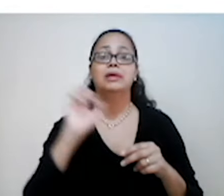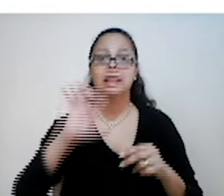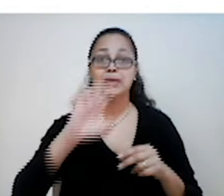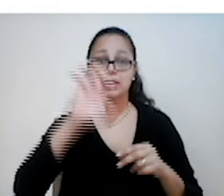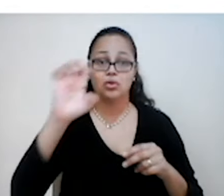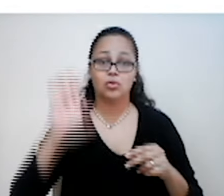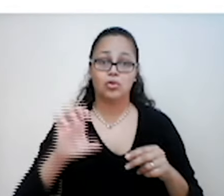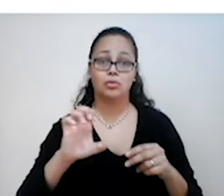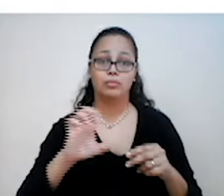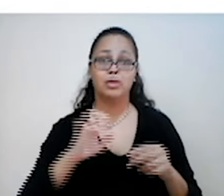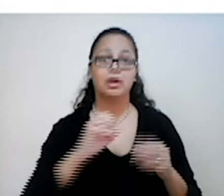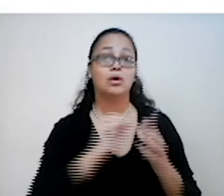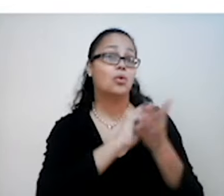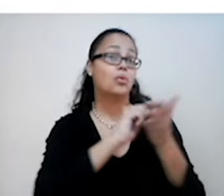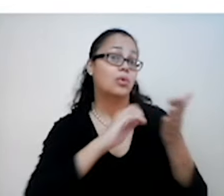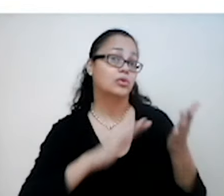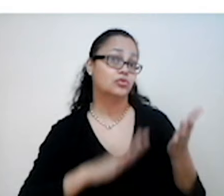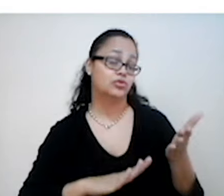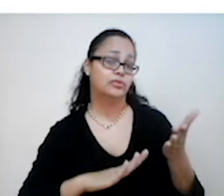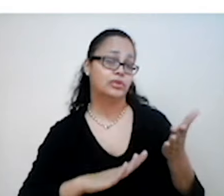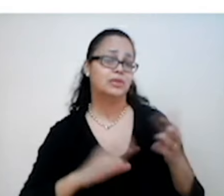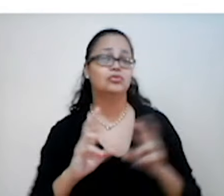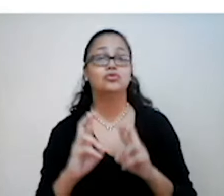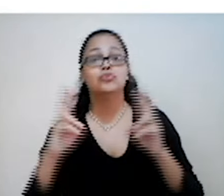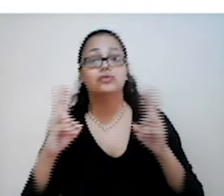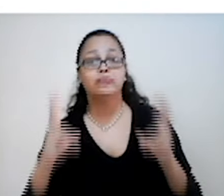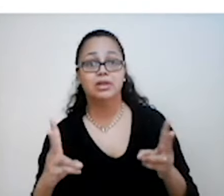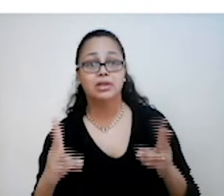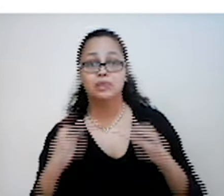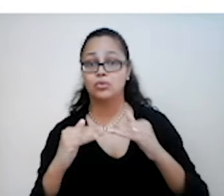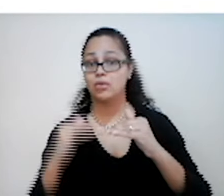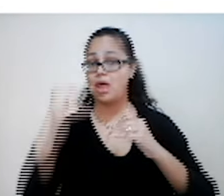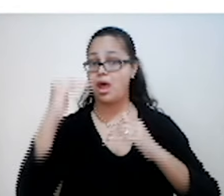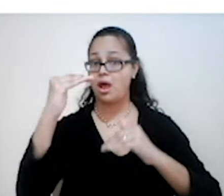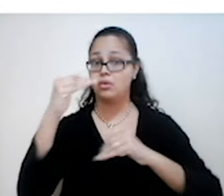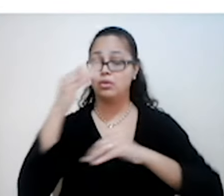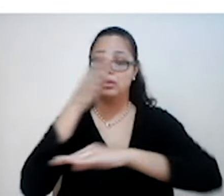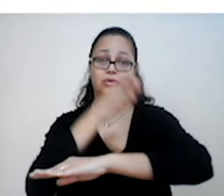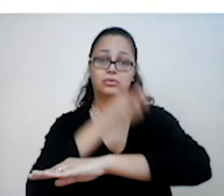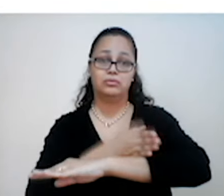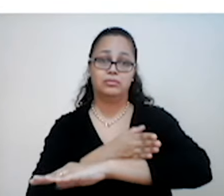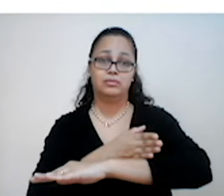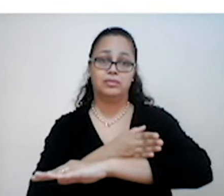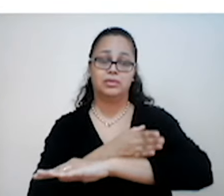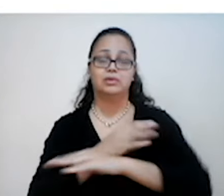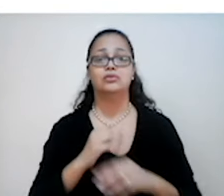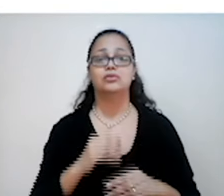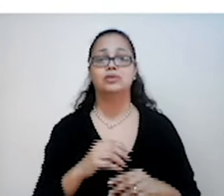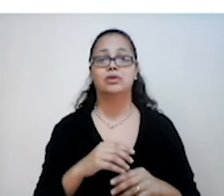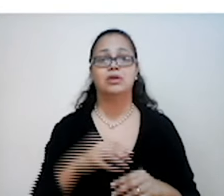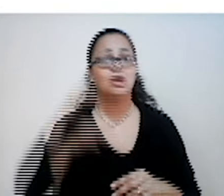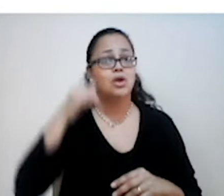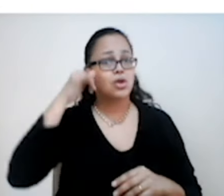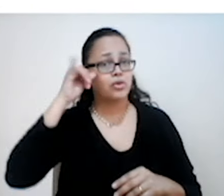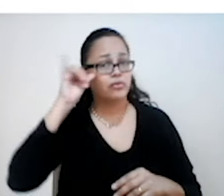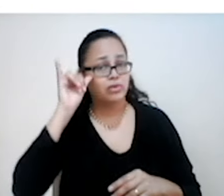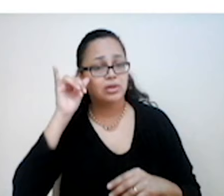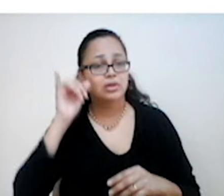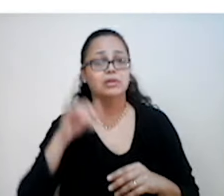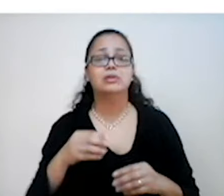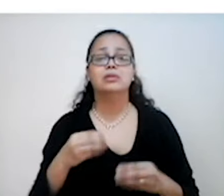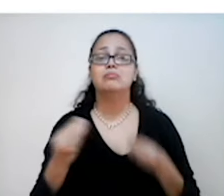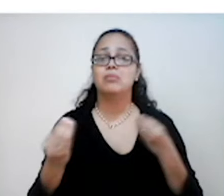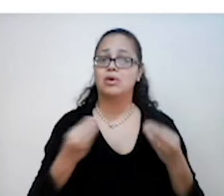e espaços muito diferentes dos da Alta Idade Média, quando o feudalismo ainda era a forma de